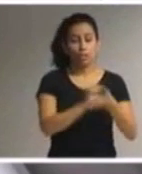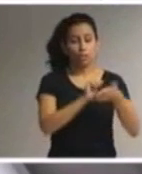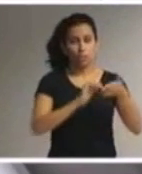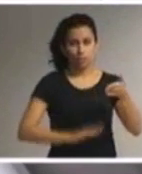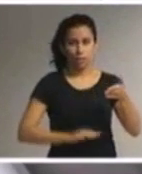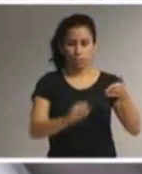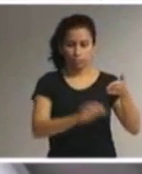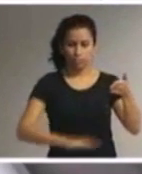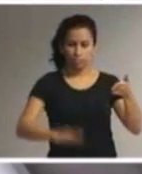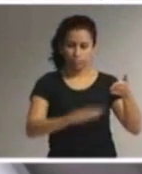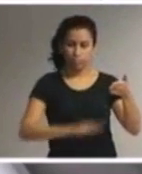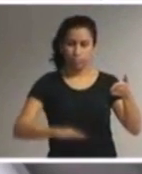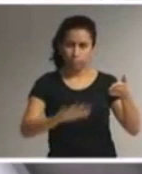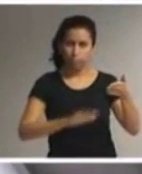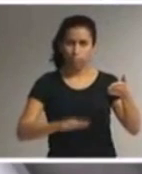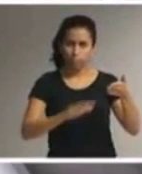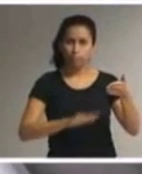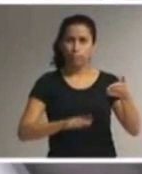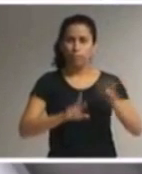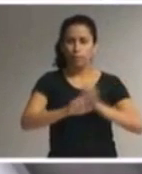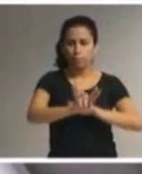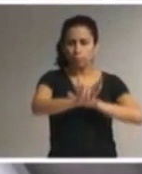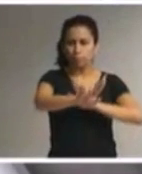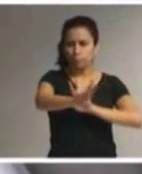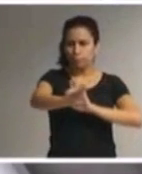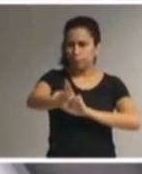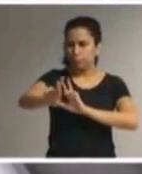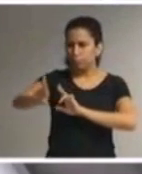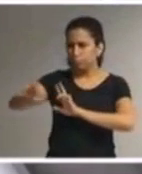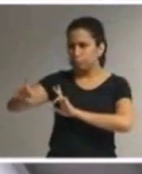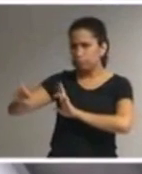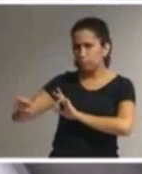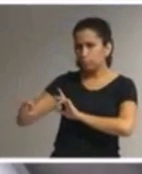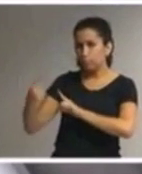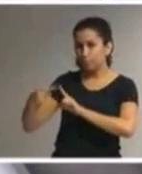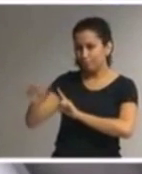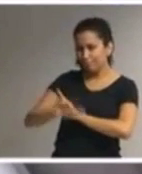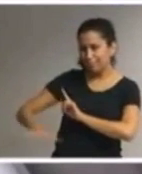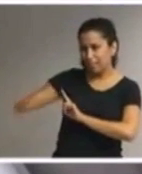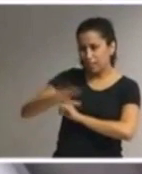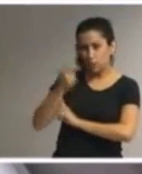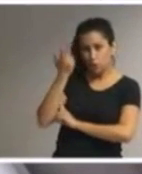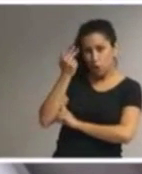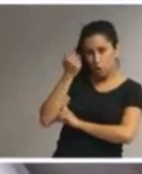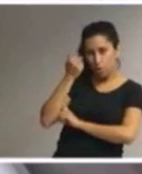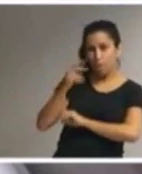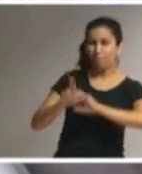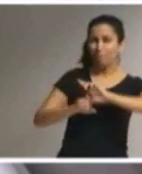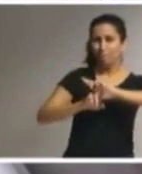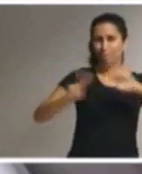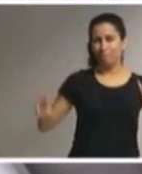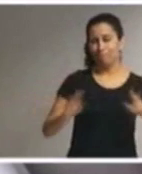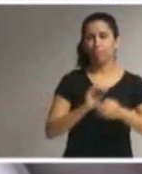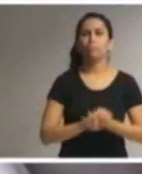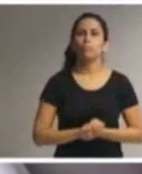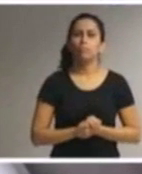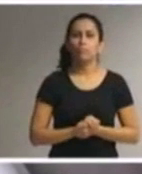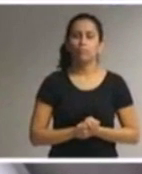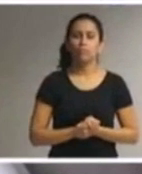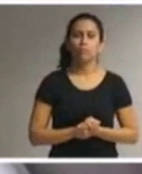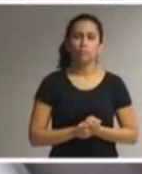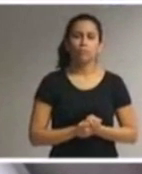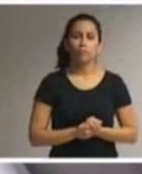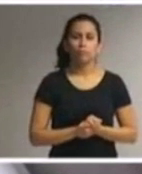especializado diferenciam-se daquelas realizadas na sala de aula comum, não sendo substitutivas à escolarização.